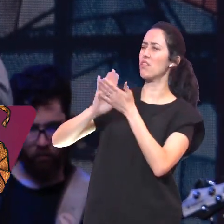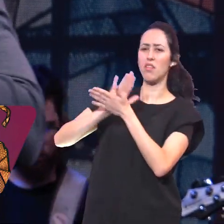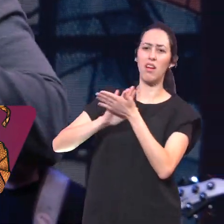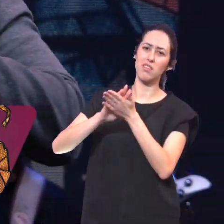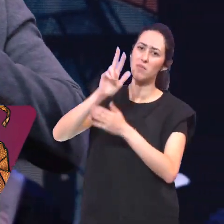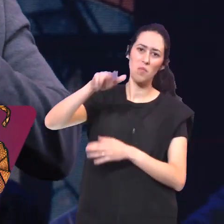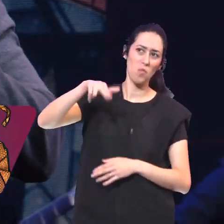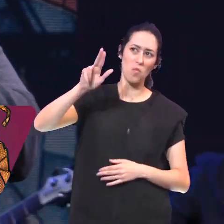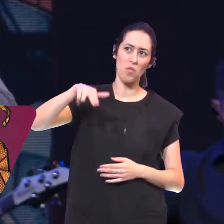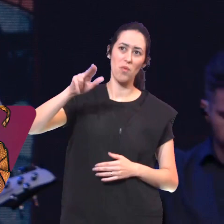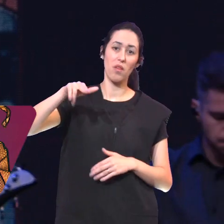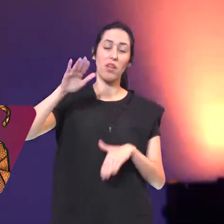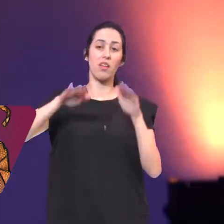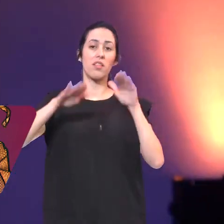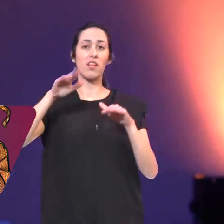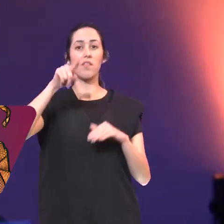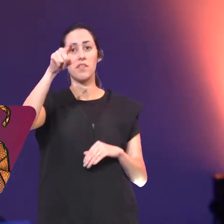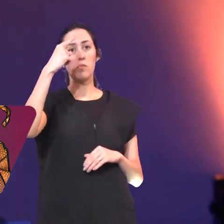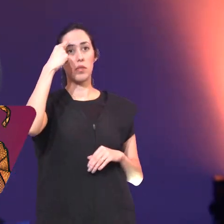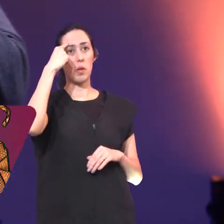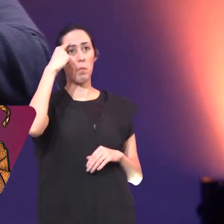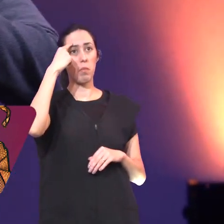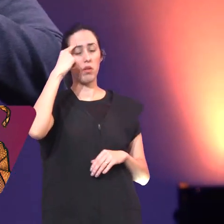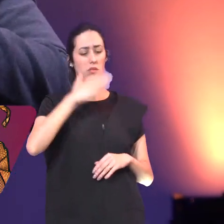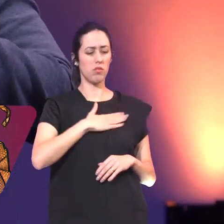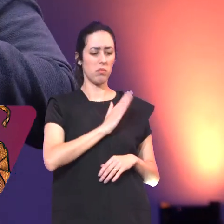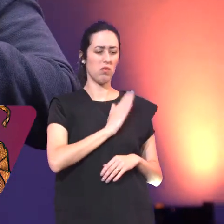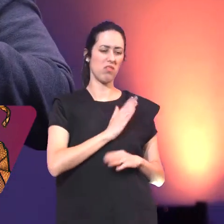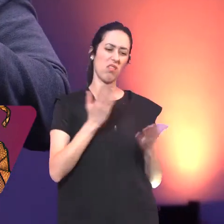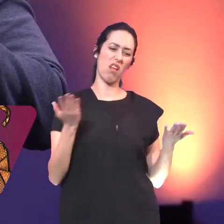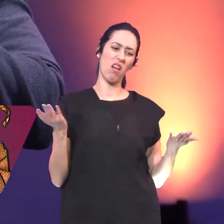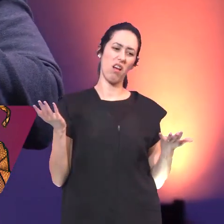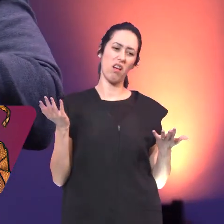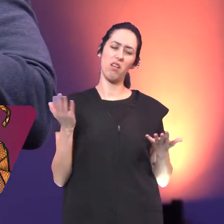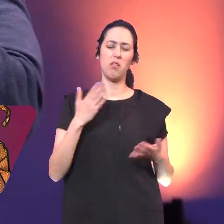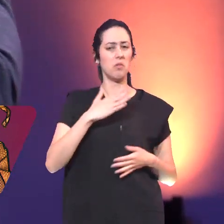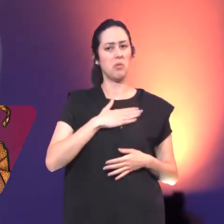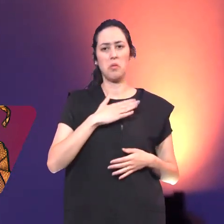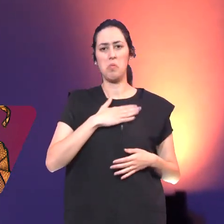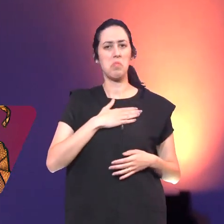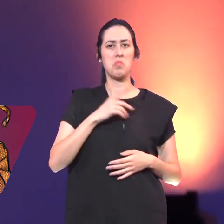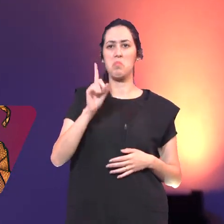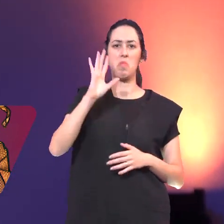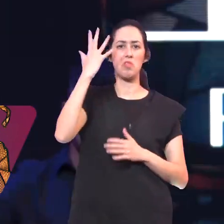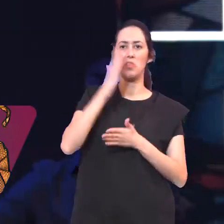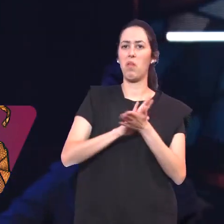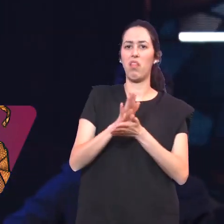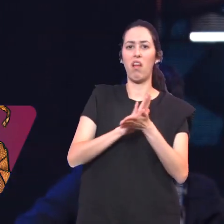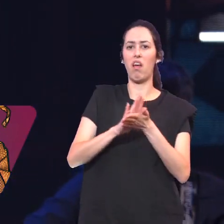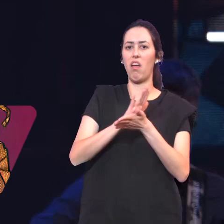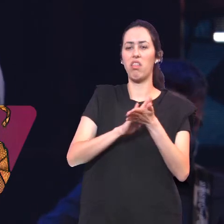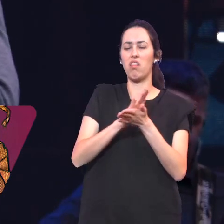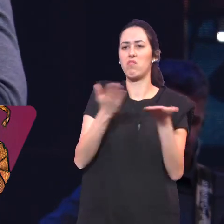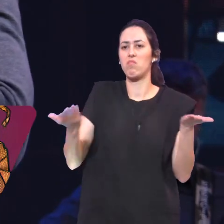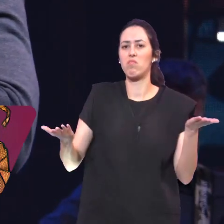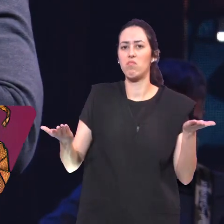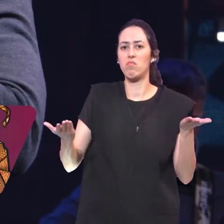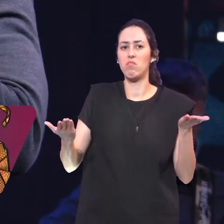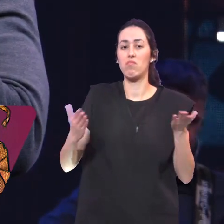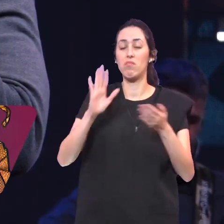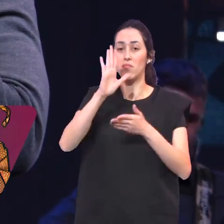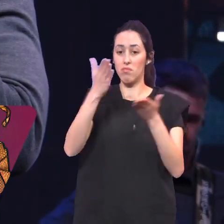Mas talvez Você pense No seu coração Mas não é assim Comigo Pois Nesta manhã